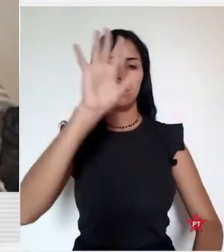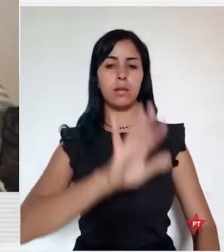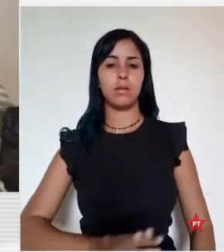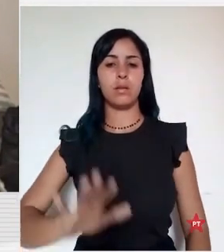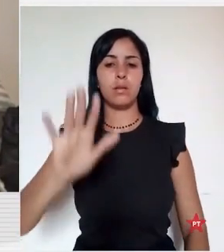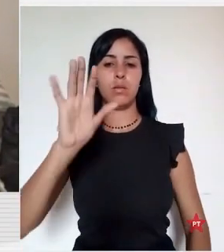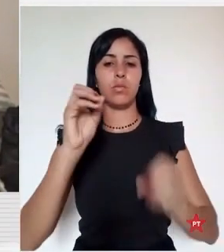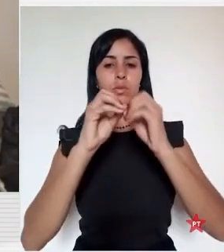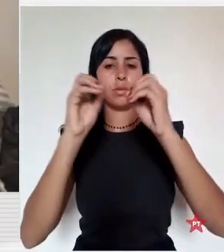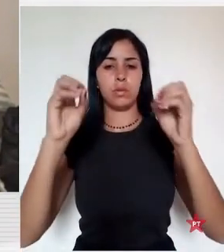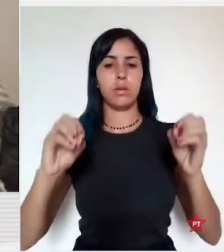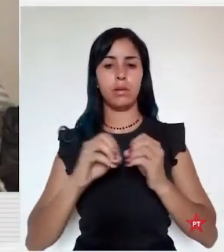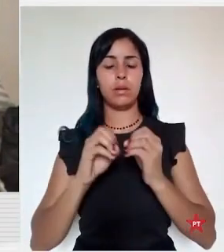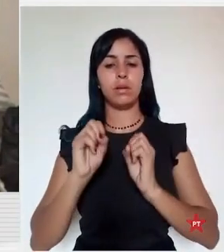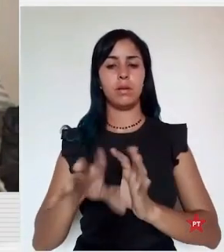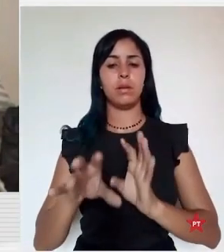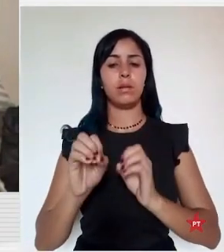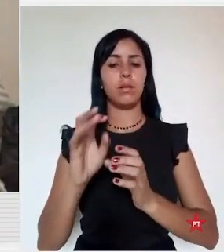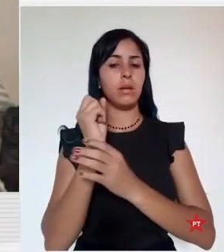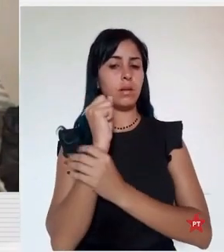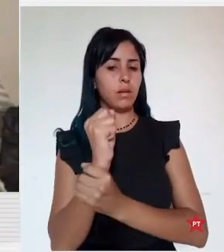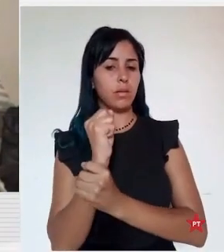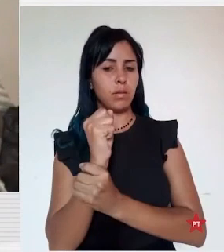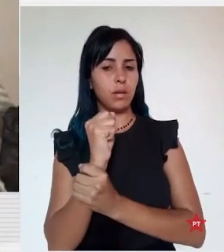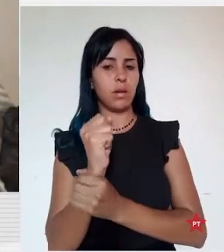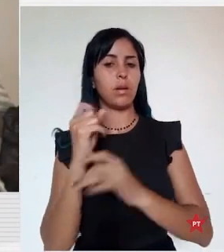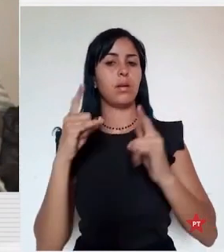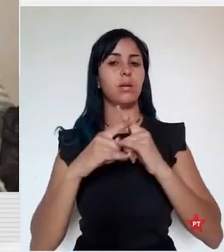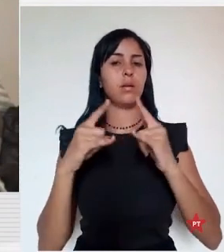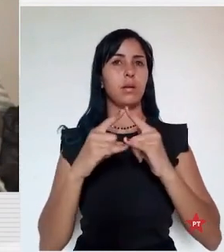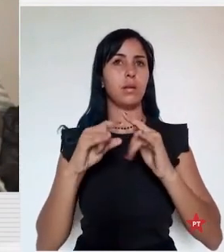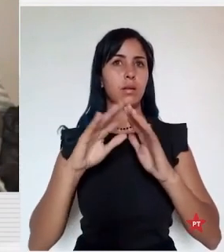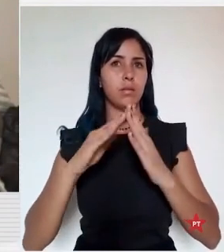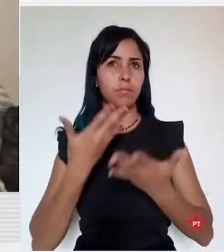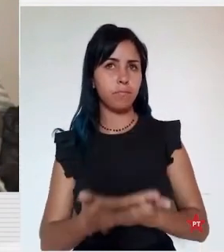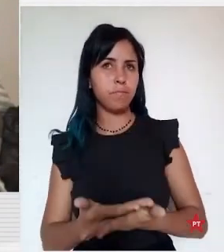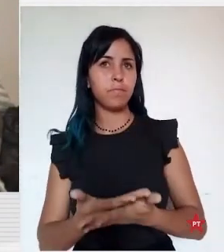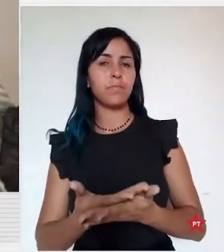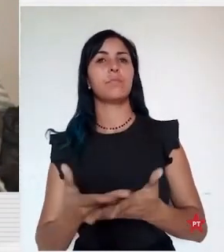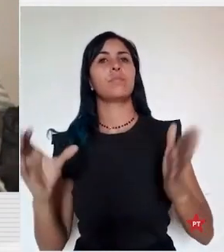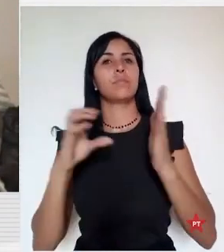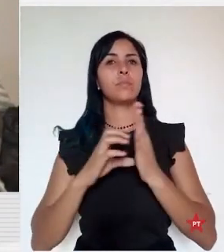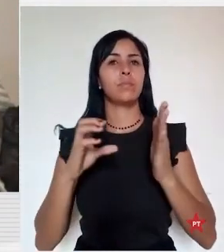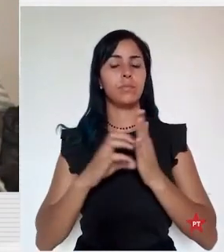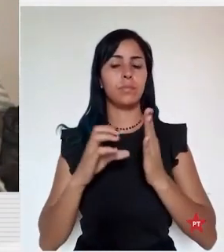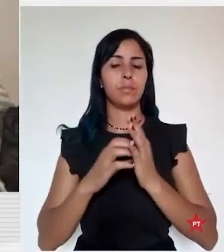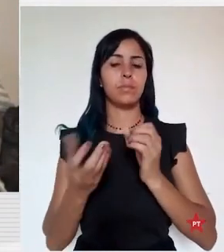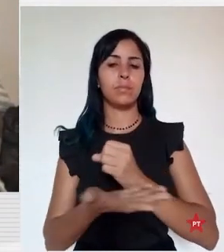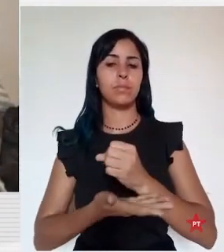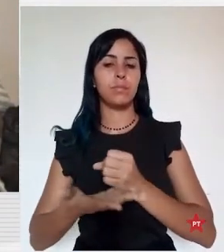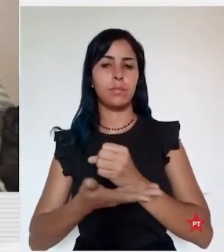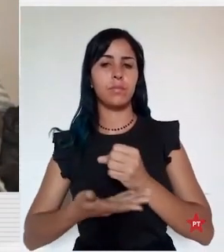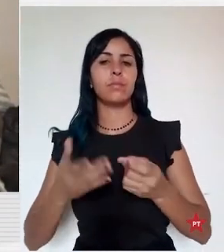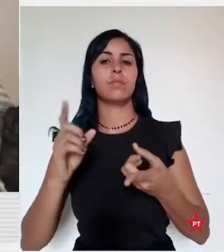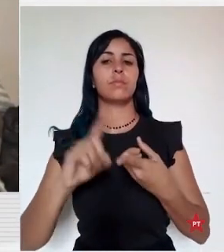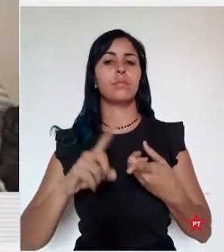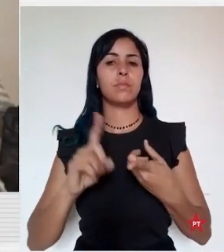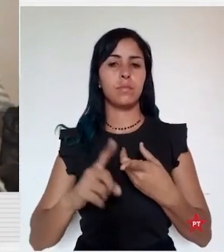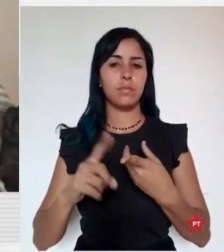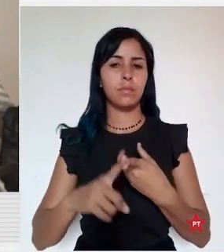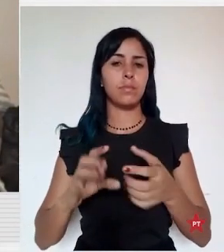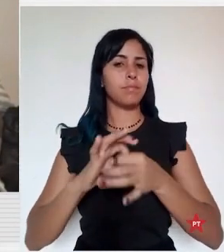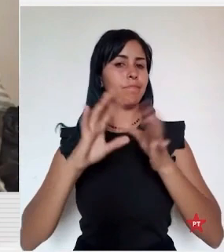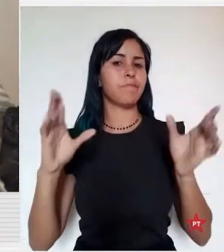sistemas de ensino devem assegurar as unidades escolares públicas de educação básica progressivos graus de autonomia